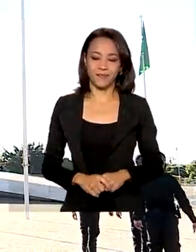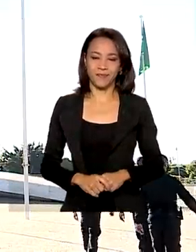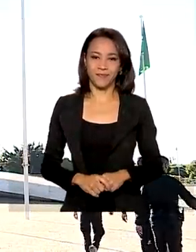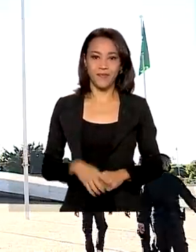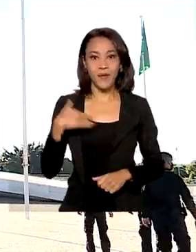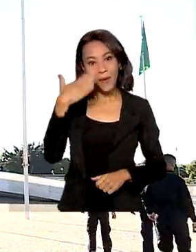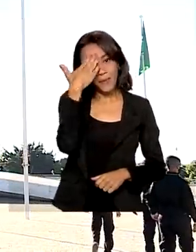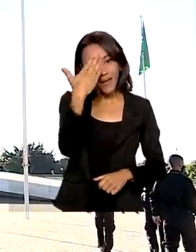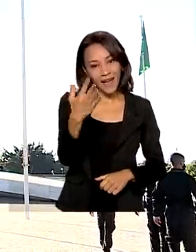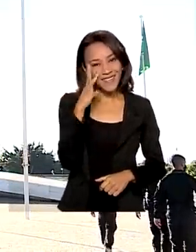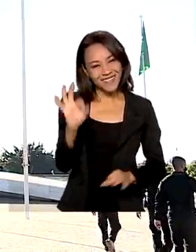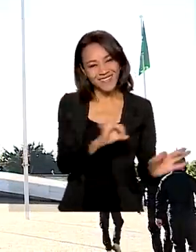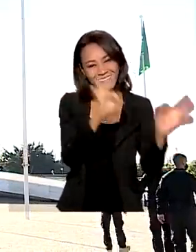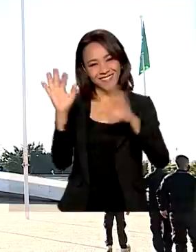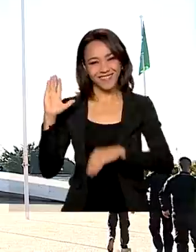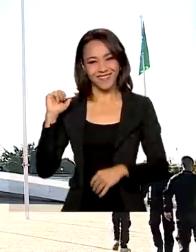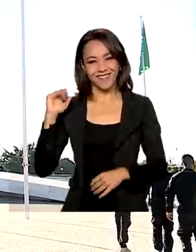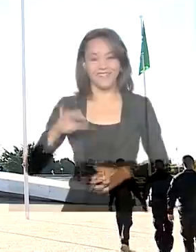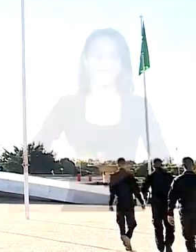Obrigada pela sua companhia. Tchau, tchau.